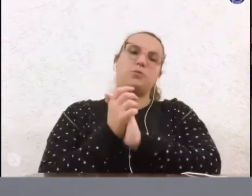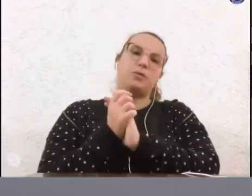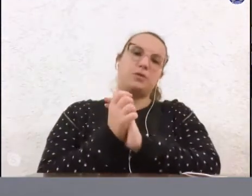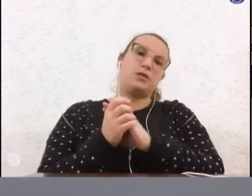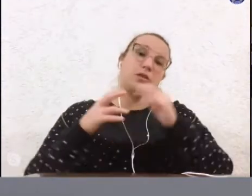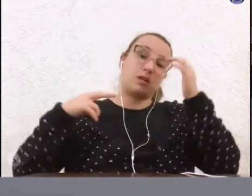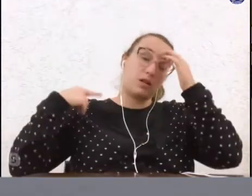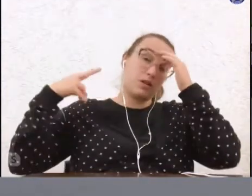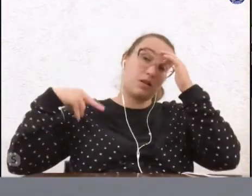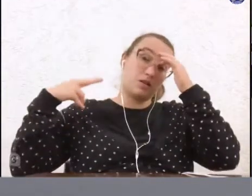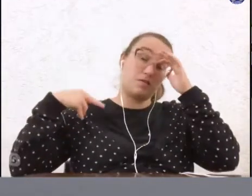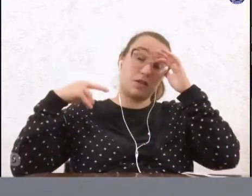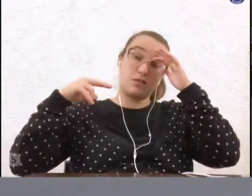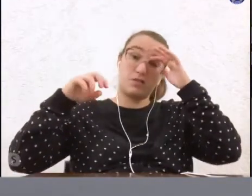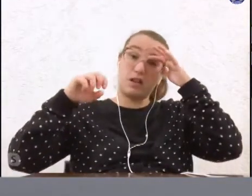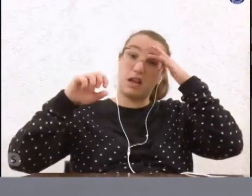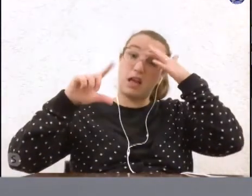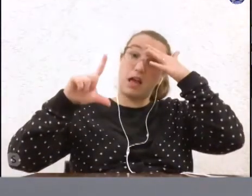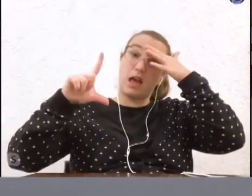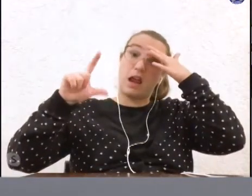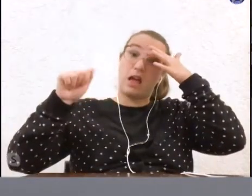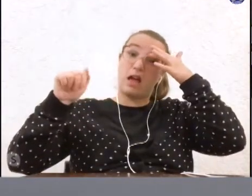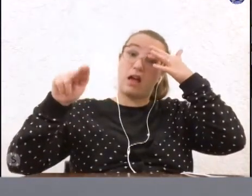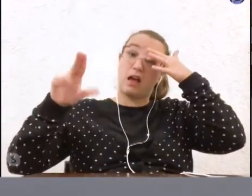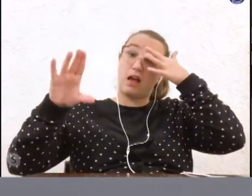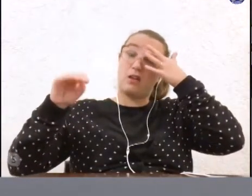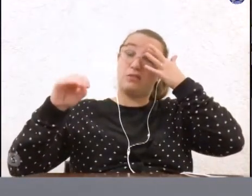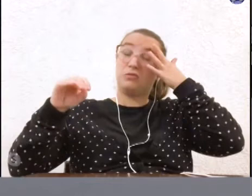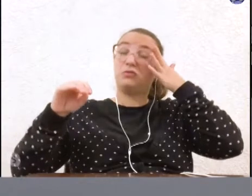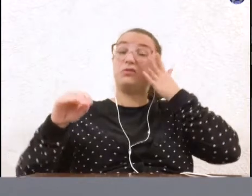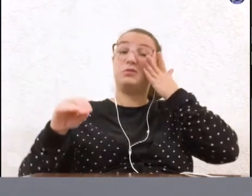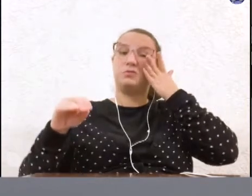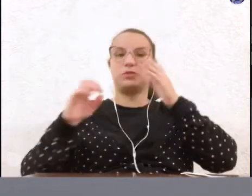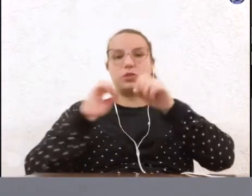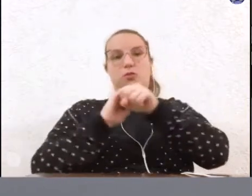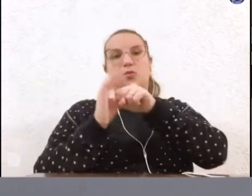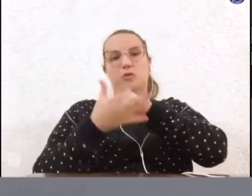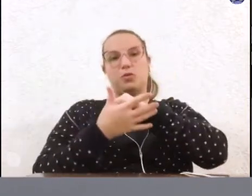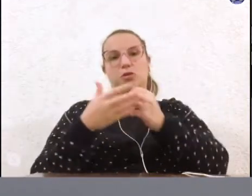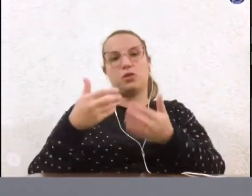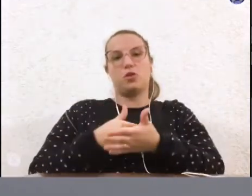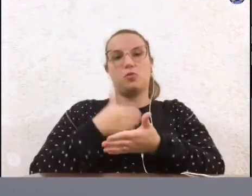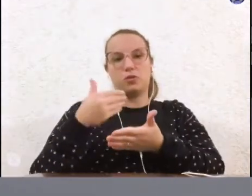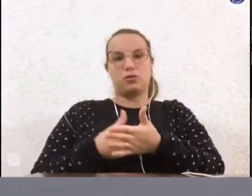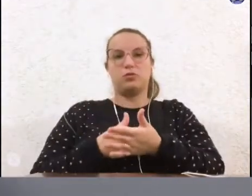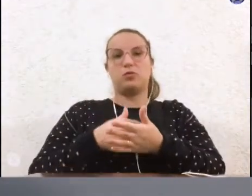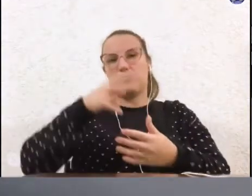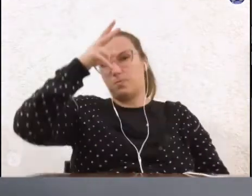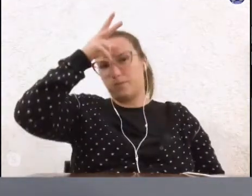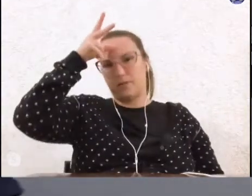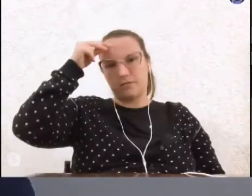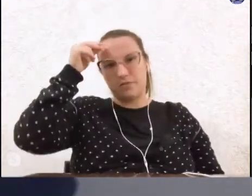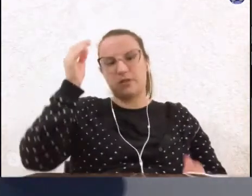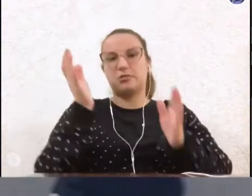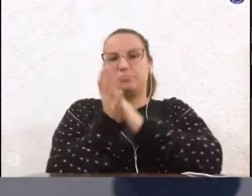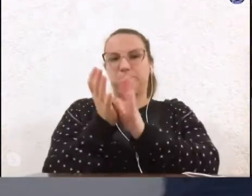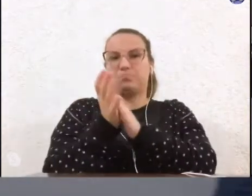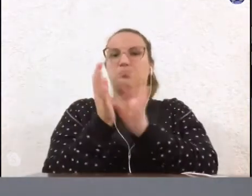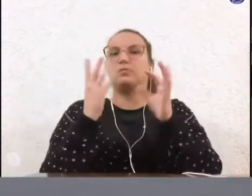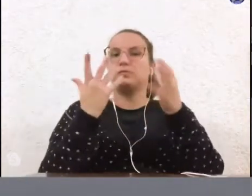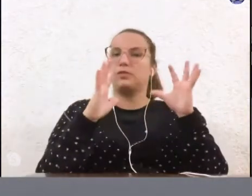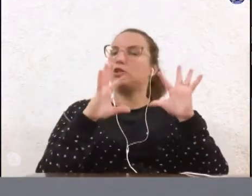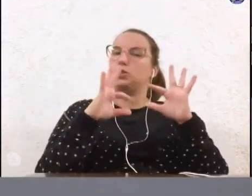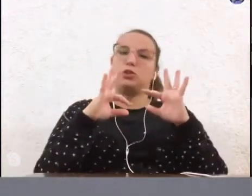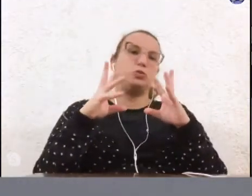forma que vem tratando o corona em Butucatu nosso prefeito é digno de emoções em todos os aspectos